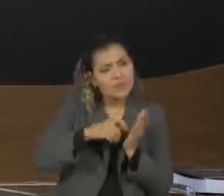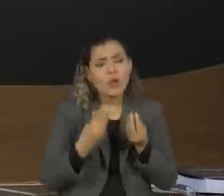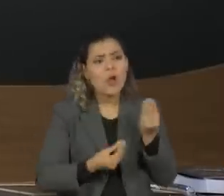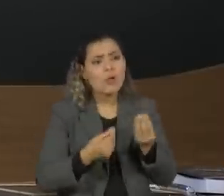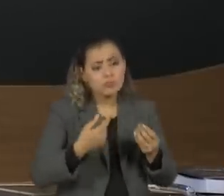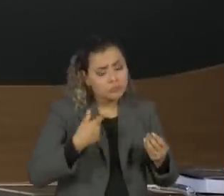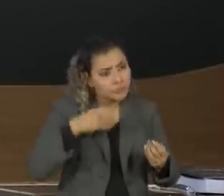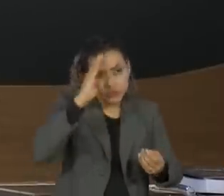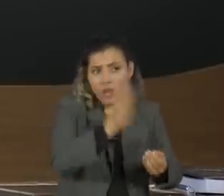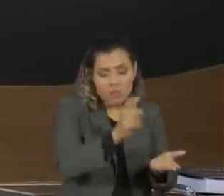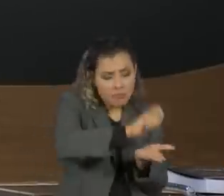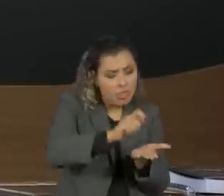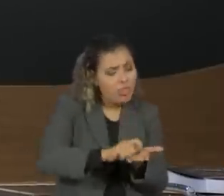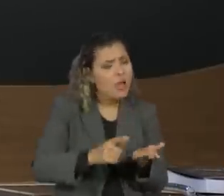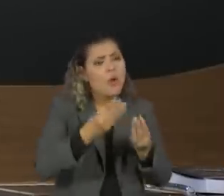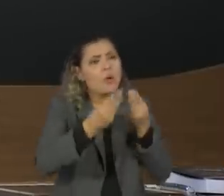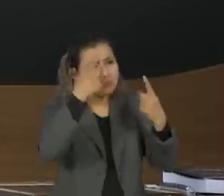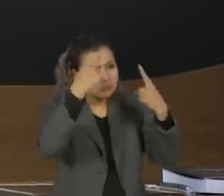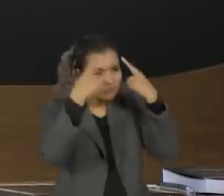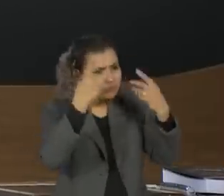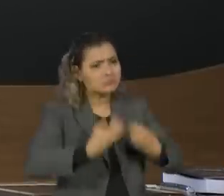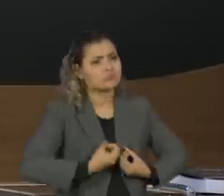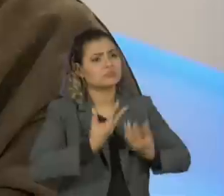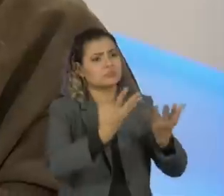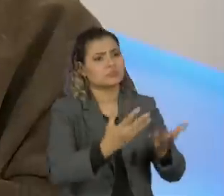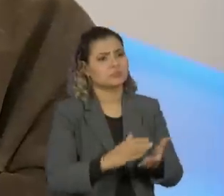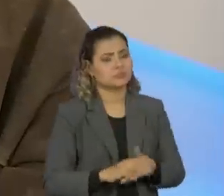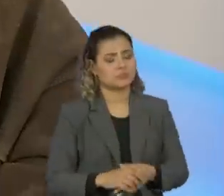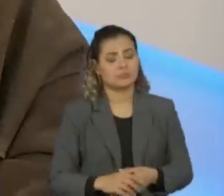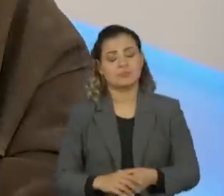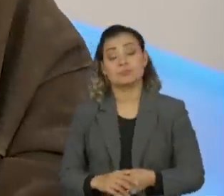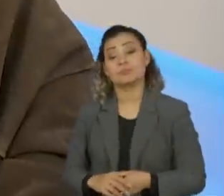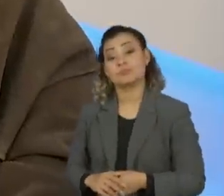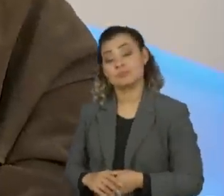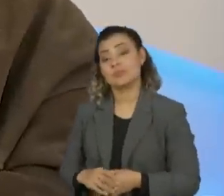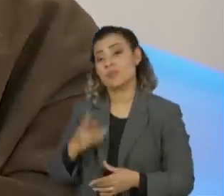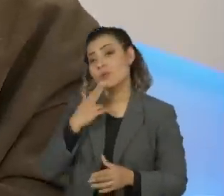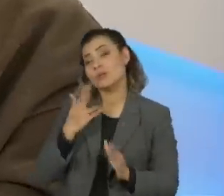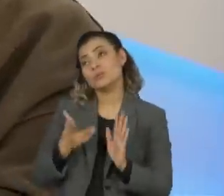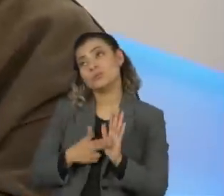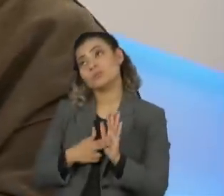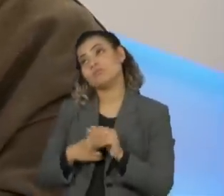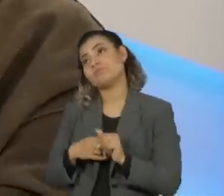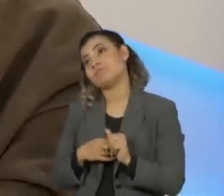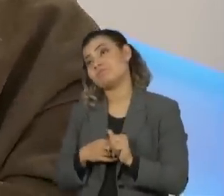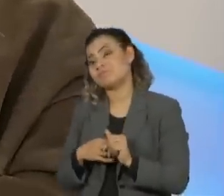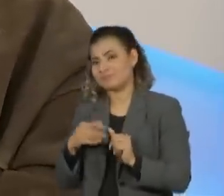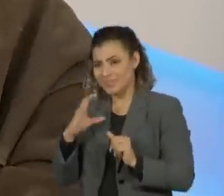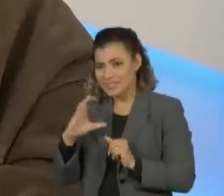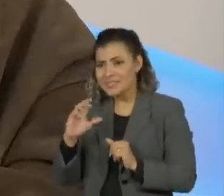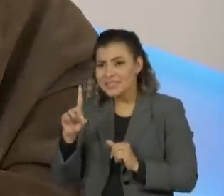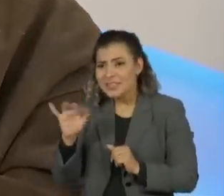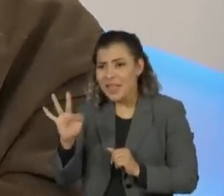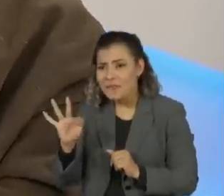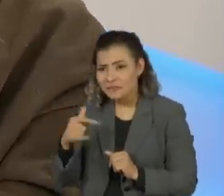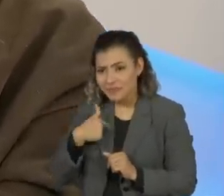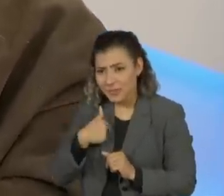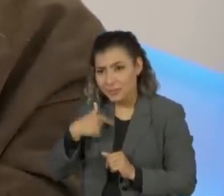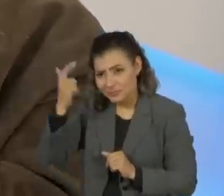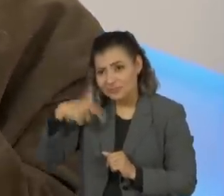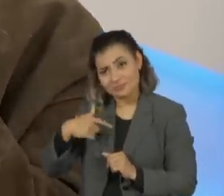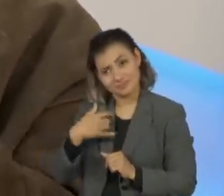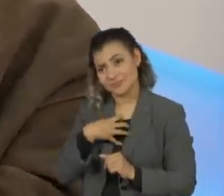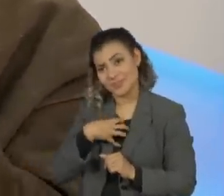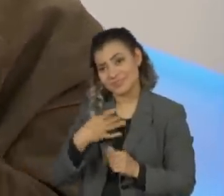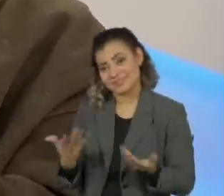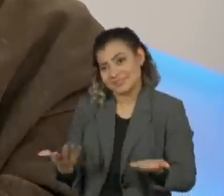que é esse seu processo criativo? Eu sou muito, não sei se esse termo ainda existe, CDF, seria nerd, eu sou